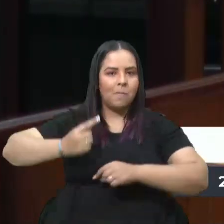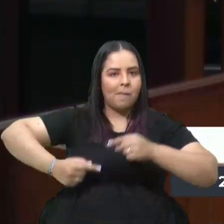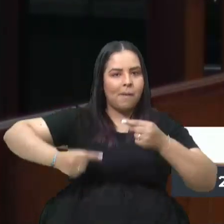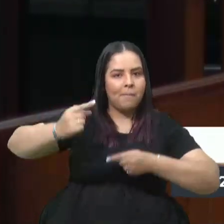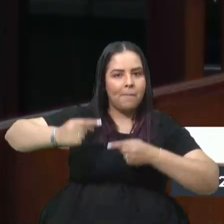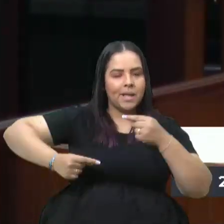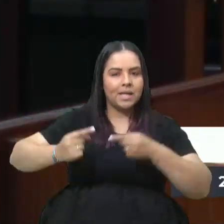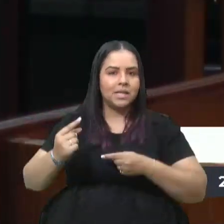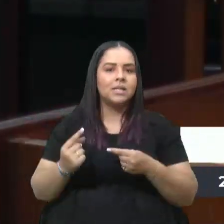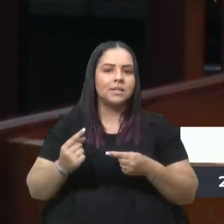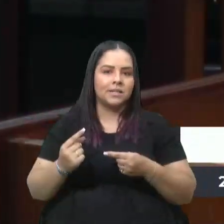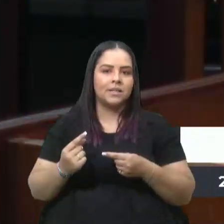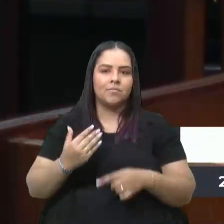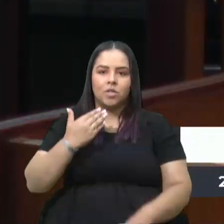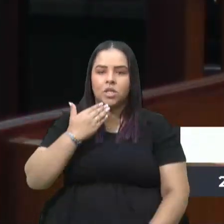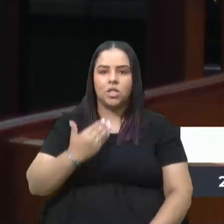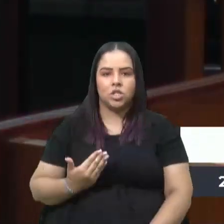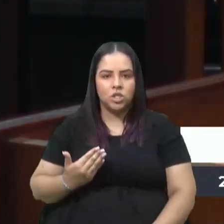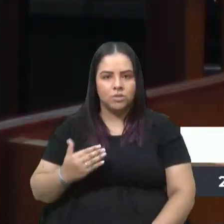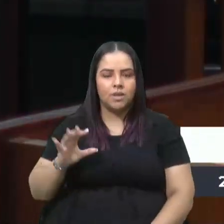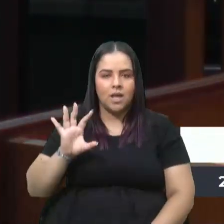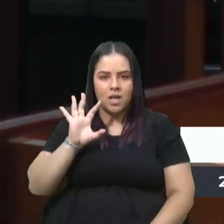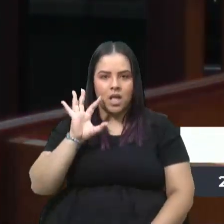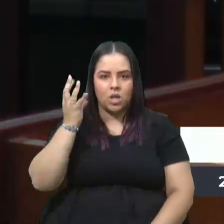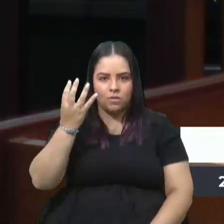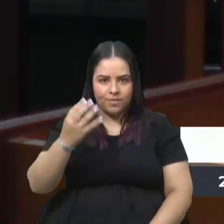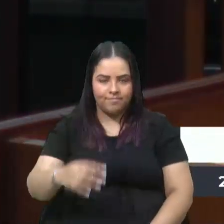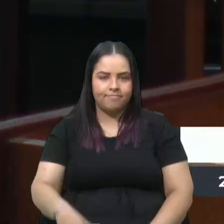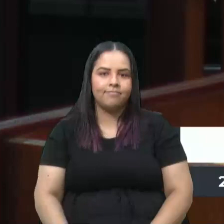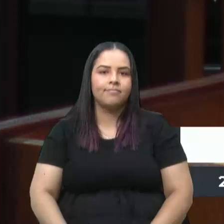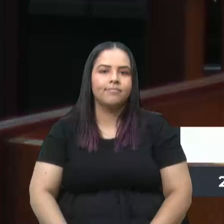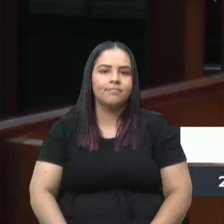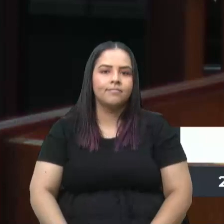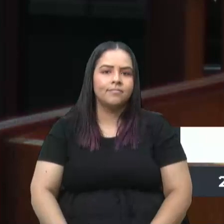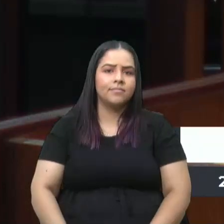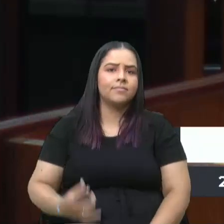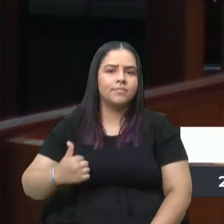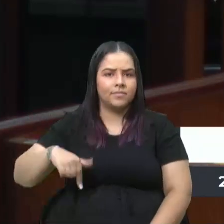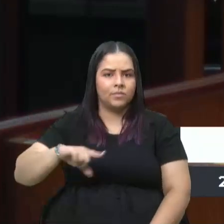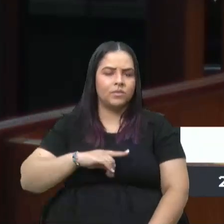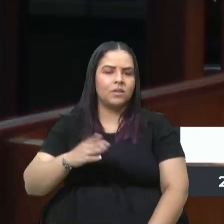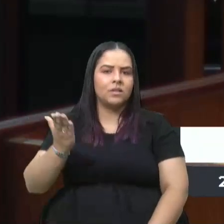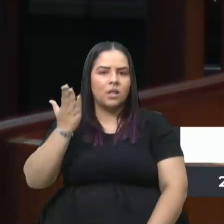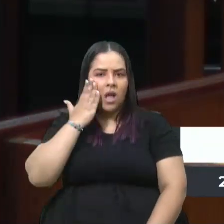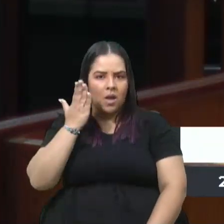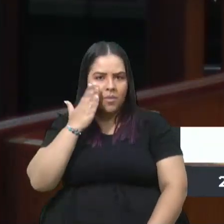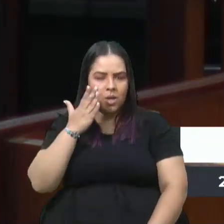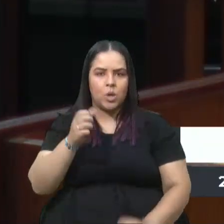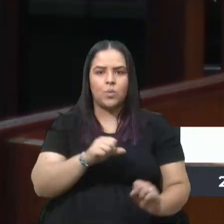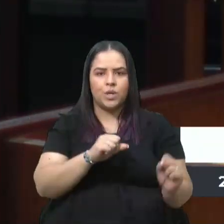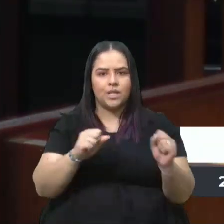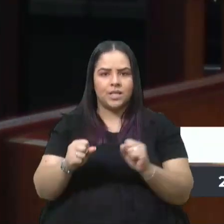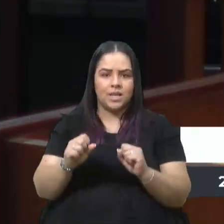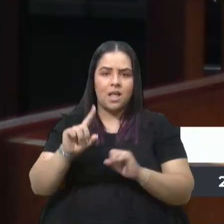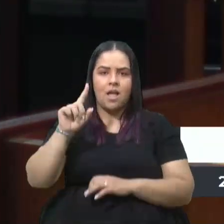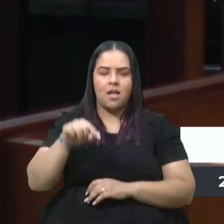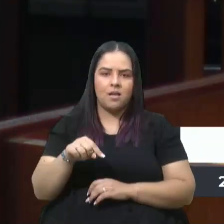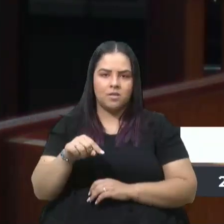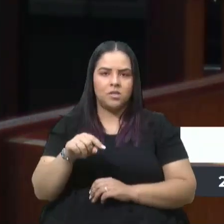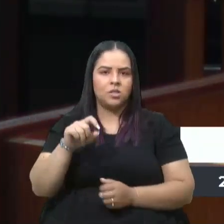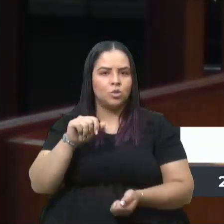encaminhar e cobrar resolutividade. Sabemos que a função do Poder Legislativo é,